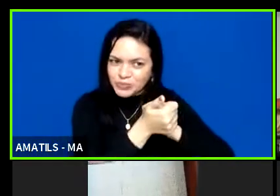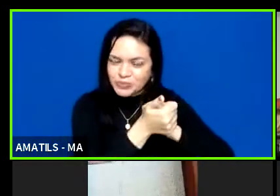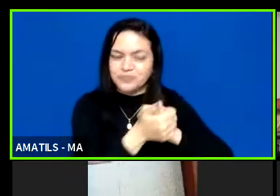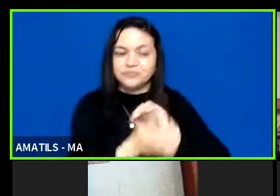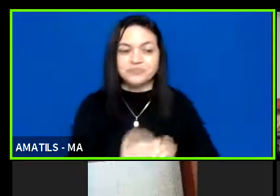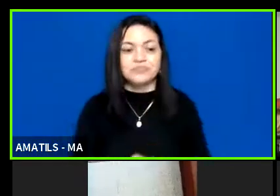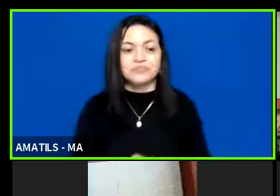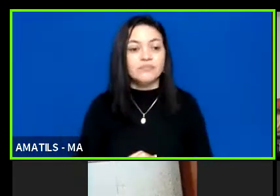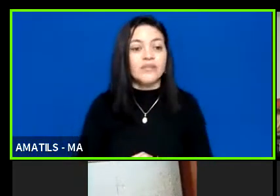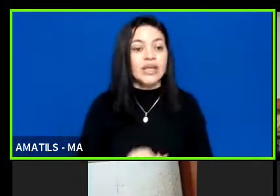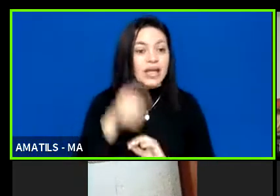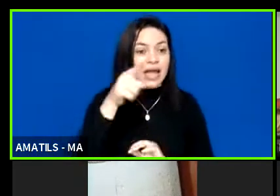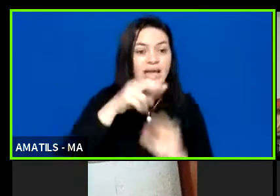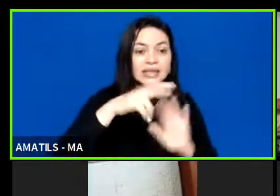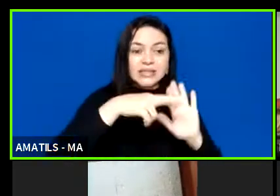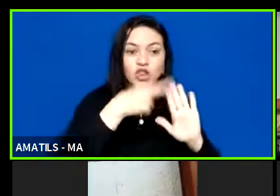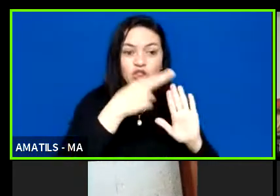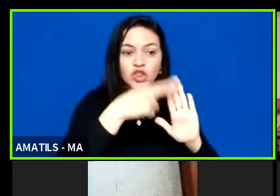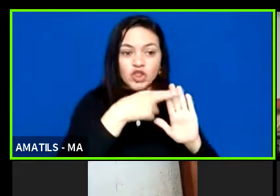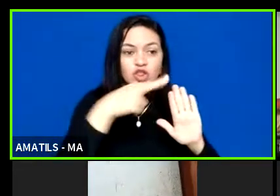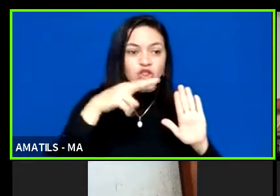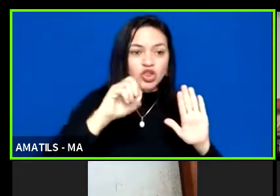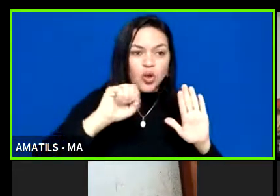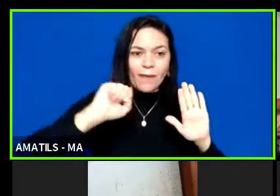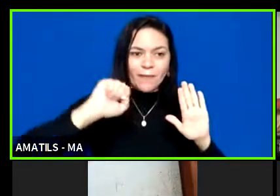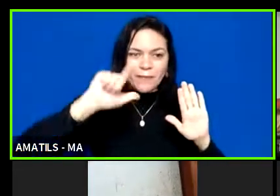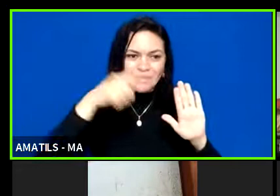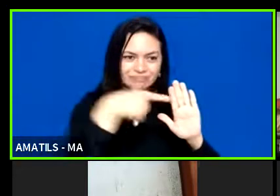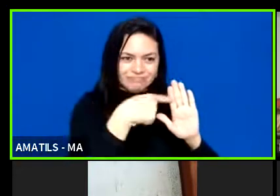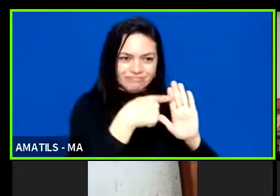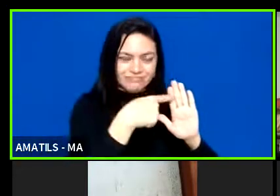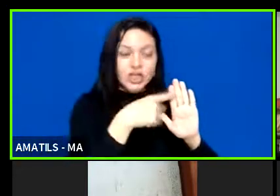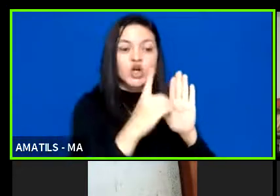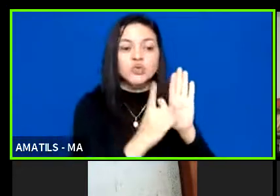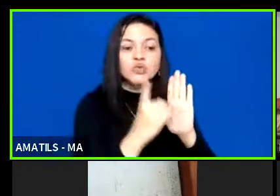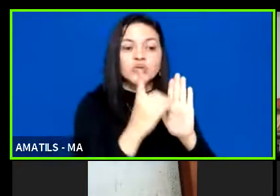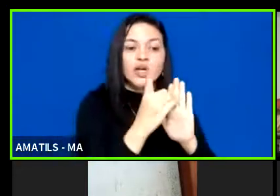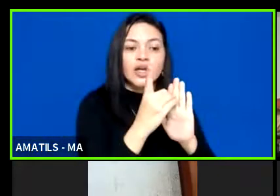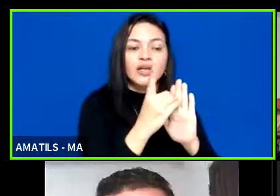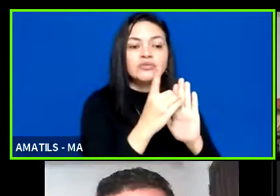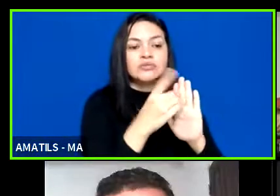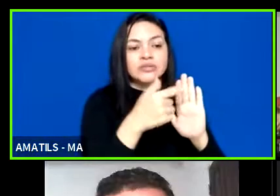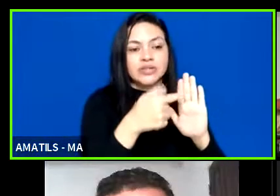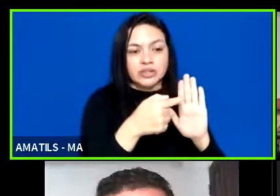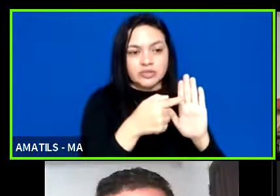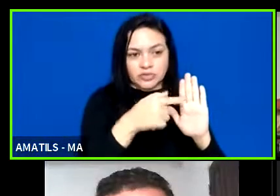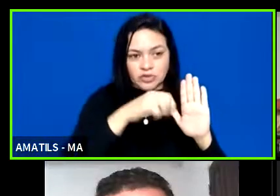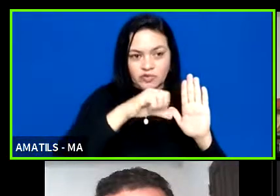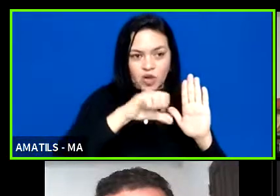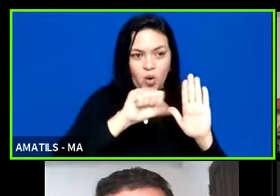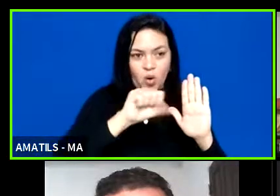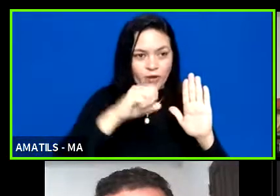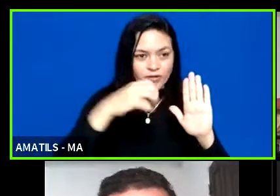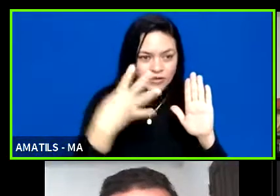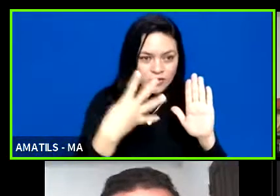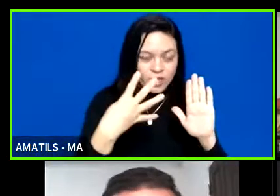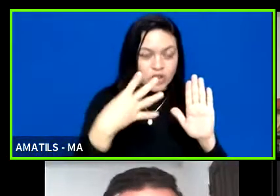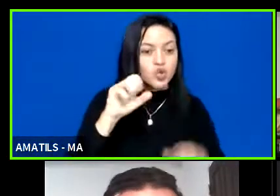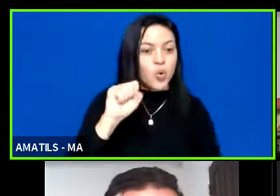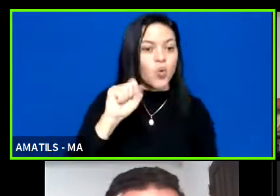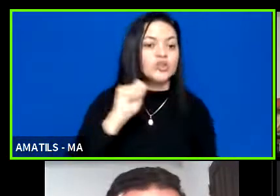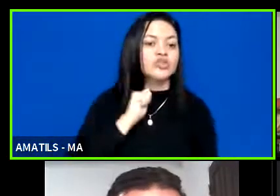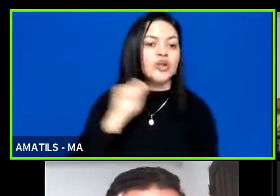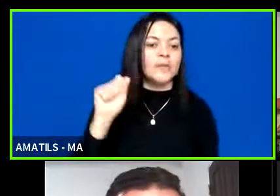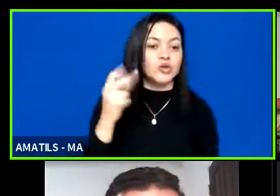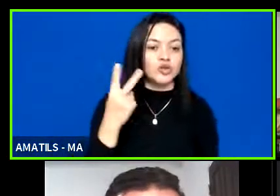Essa normatização da Lei Pelé vocês encontram no decreto número 7.984. Ele é de 8 de abril de 2013.